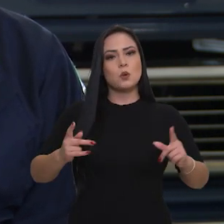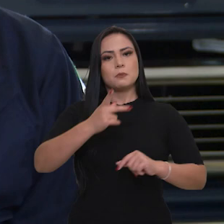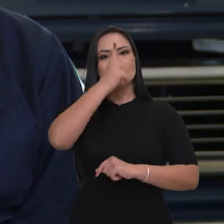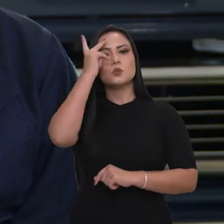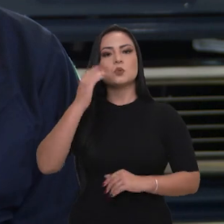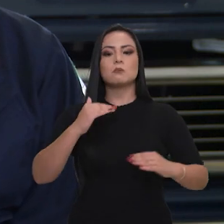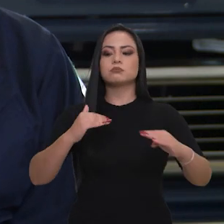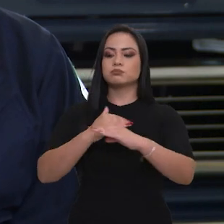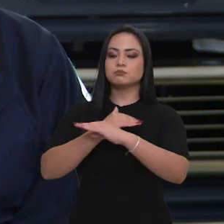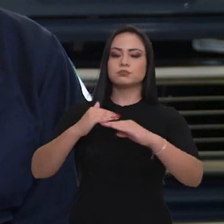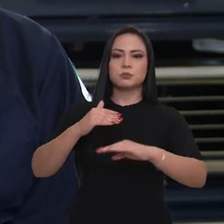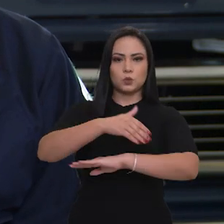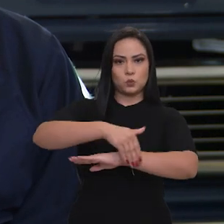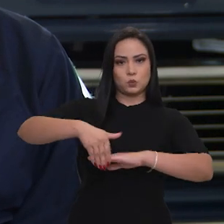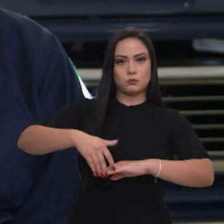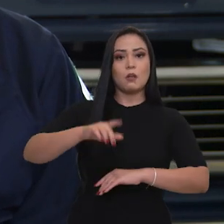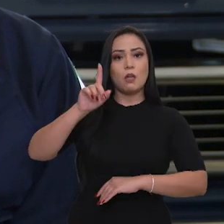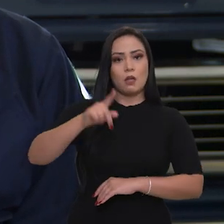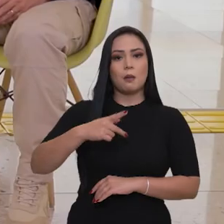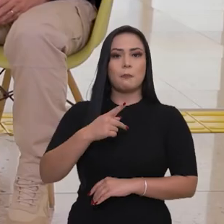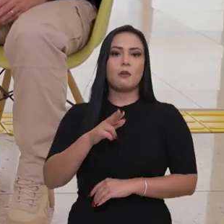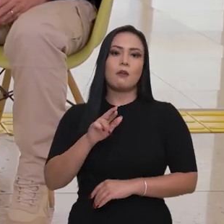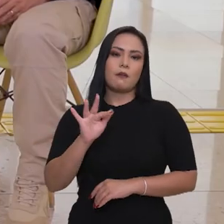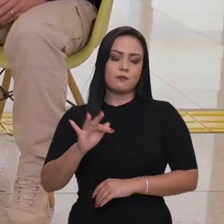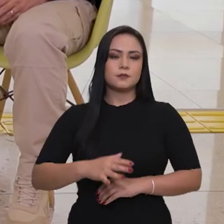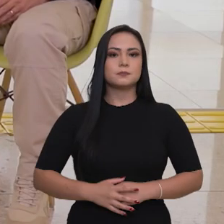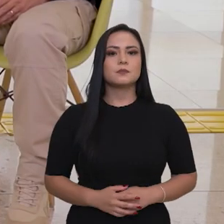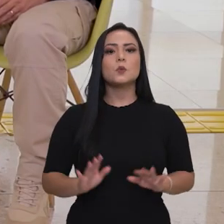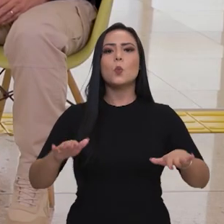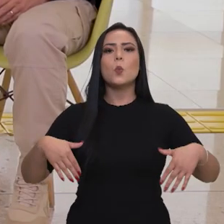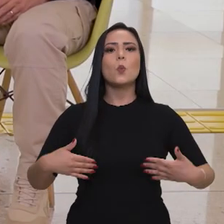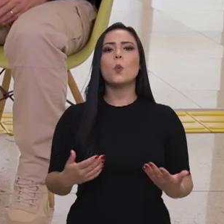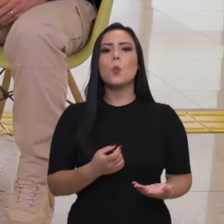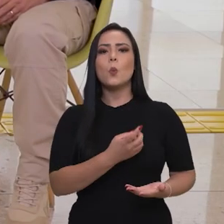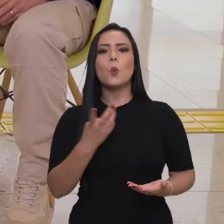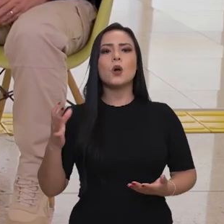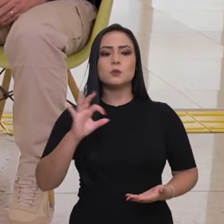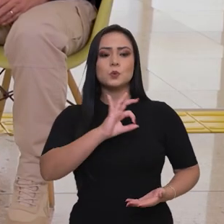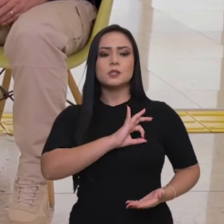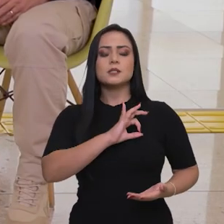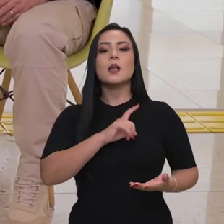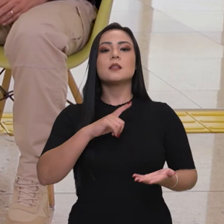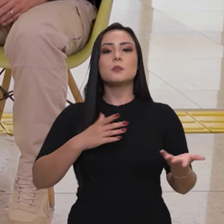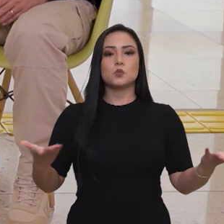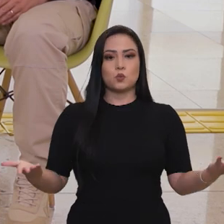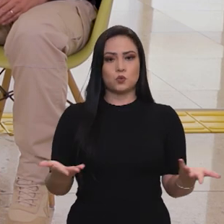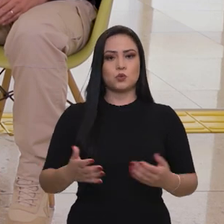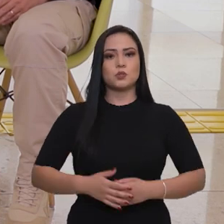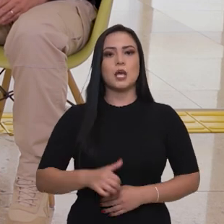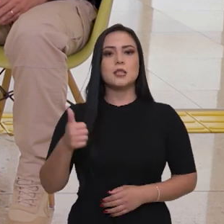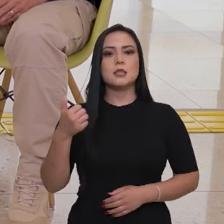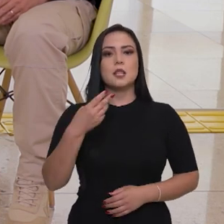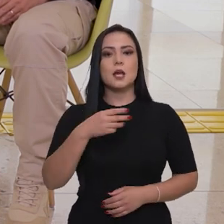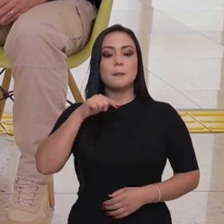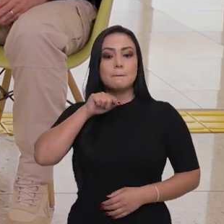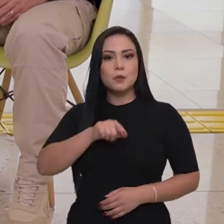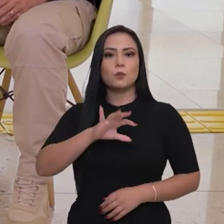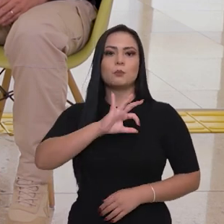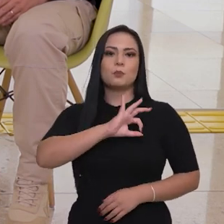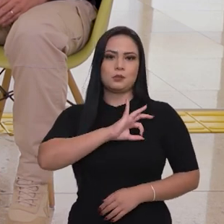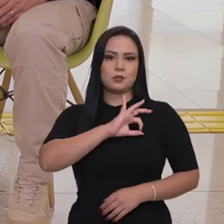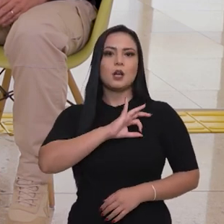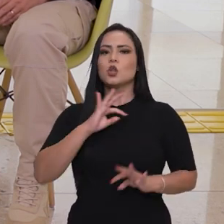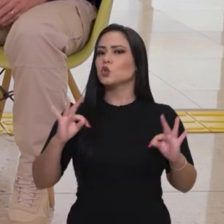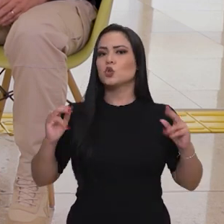de quem utiliza as rodovias federais. Essa é a PRF. Quantos policiais rodoviários temos hoje? 13 mil